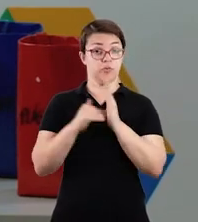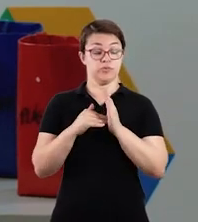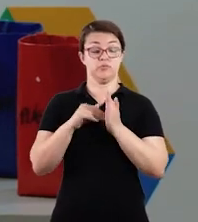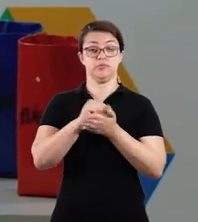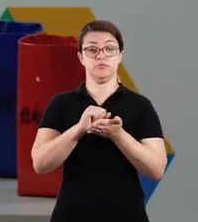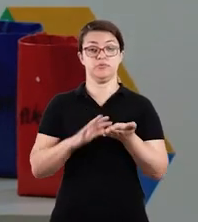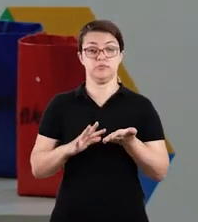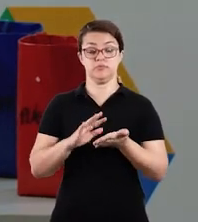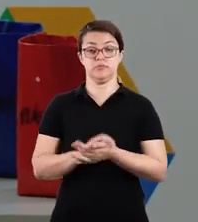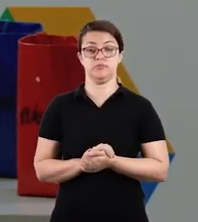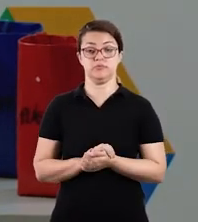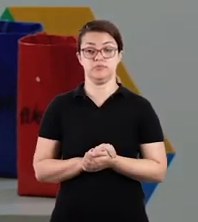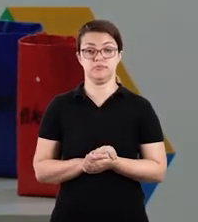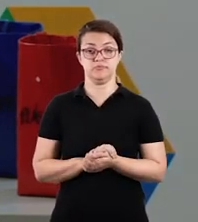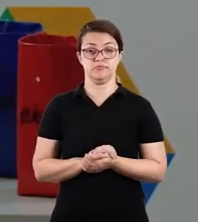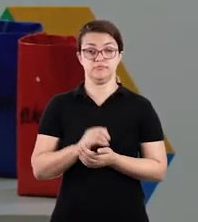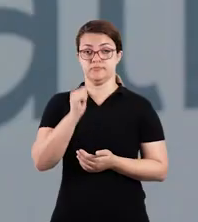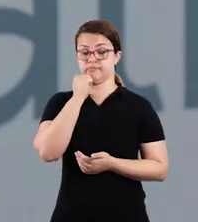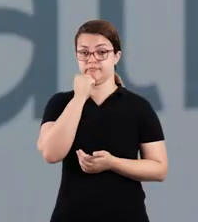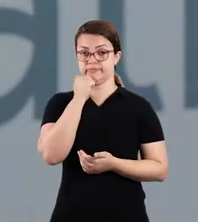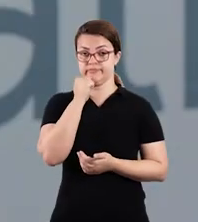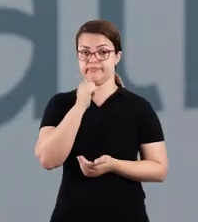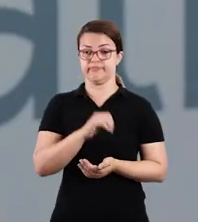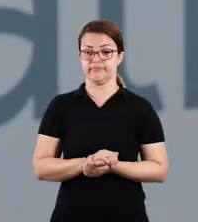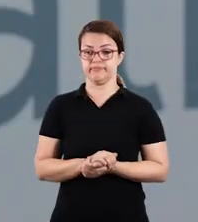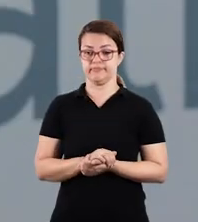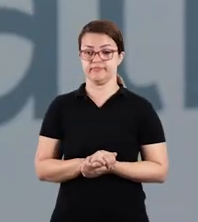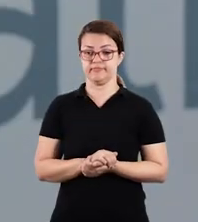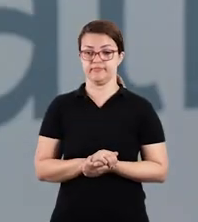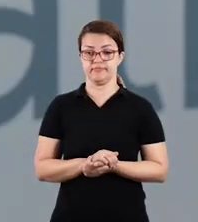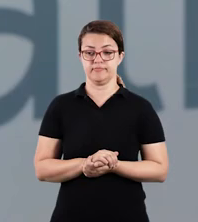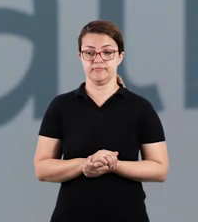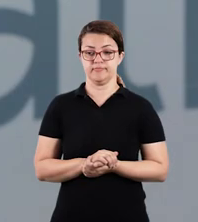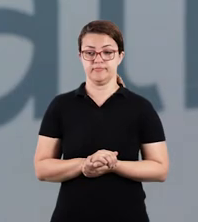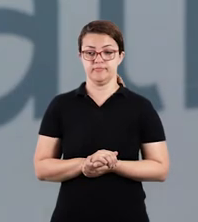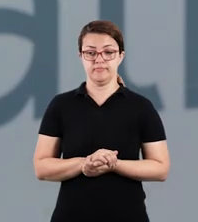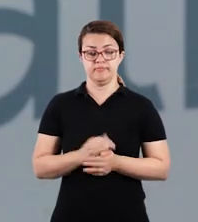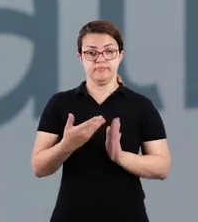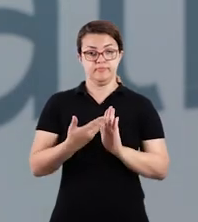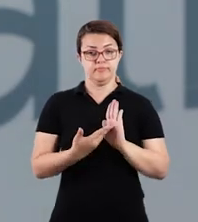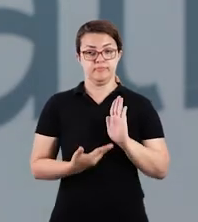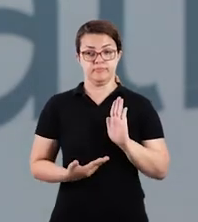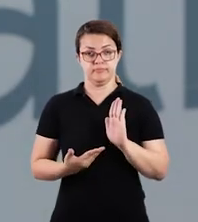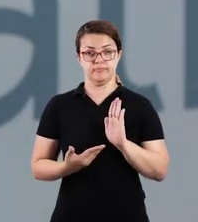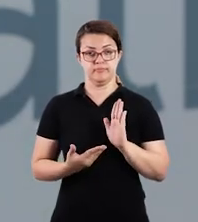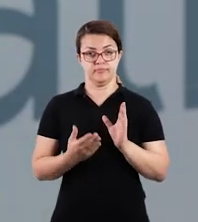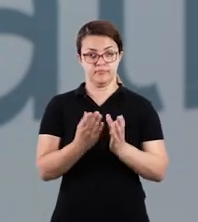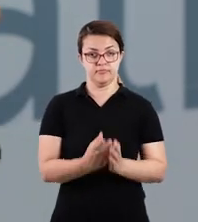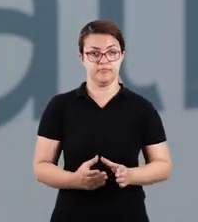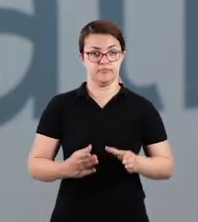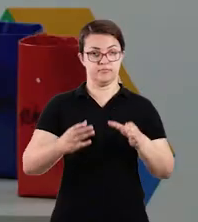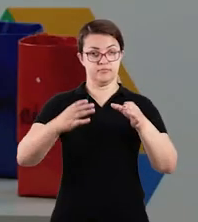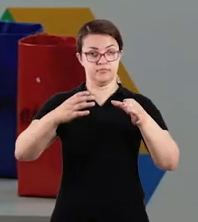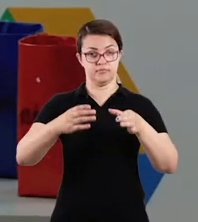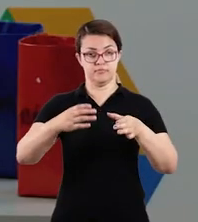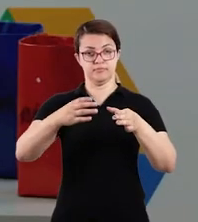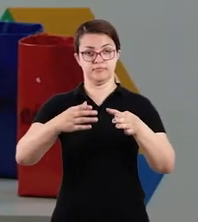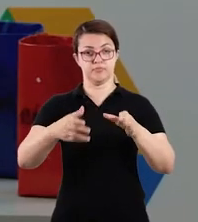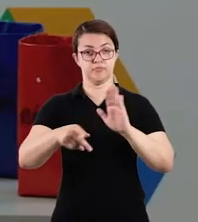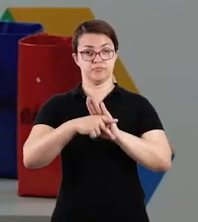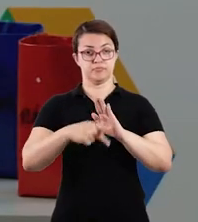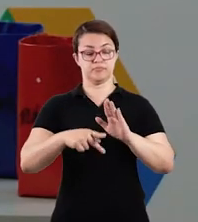atividade, ela é de ciências. Nós iremos trabalhar com as latinhas da